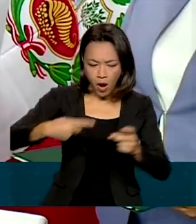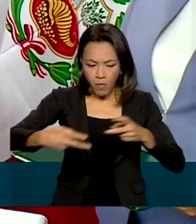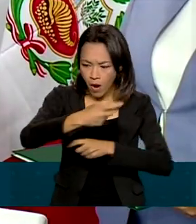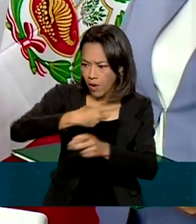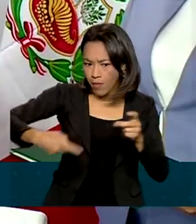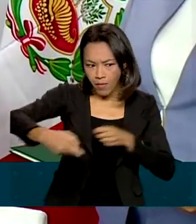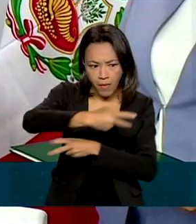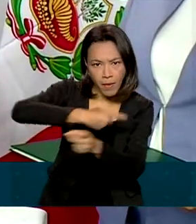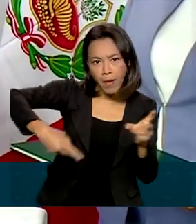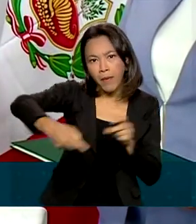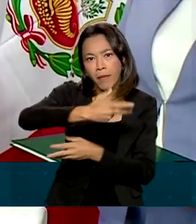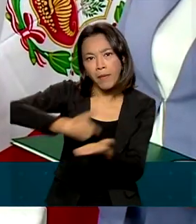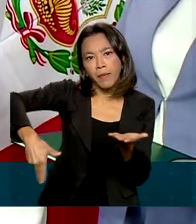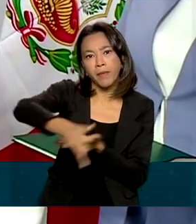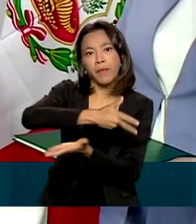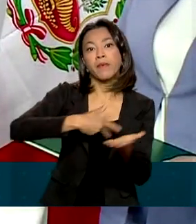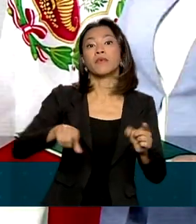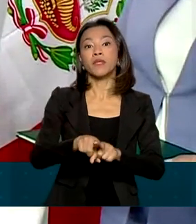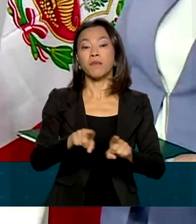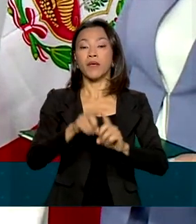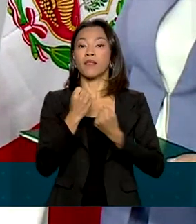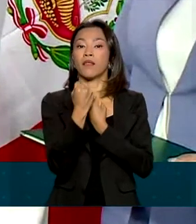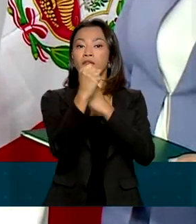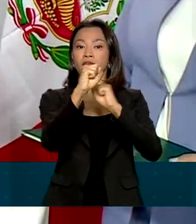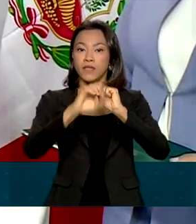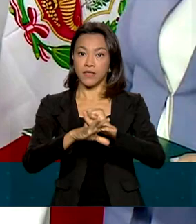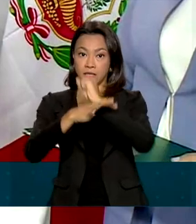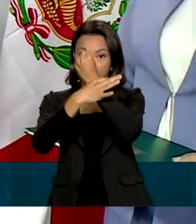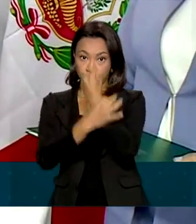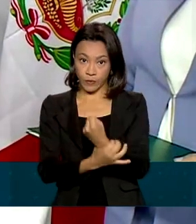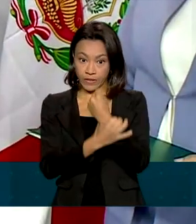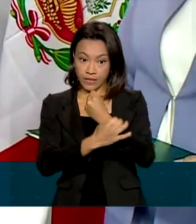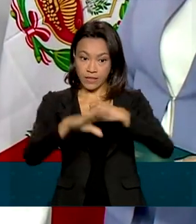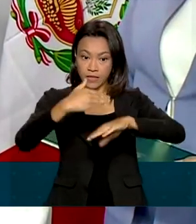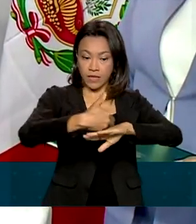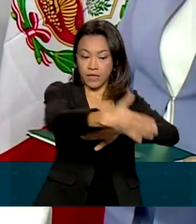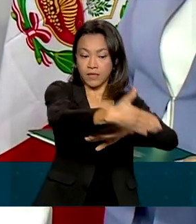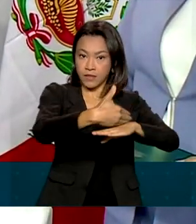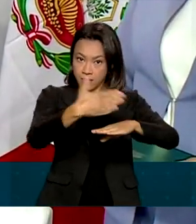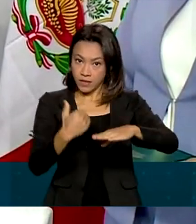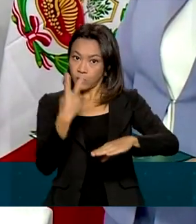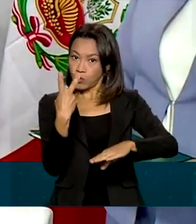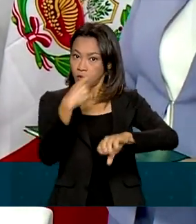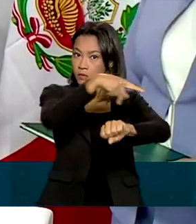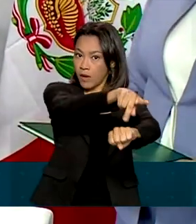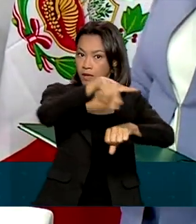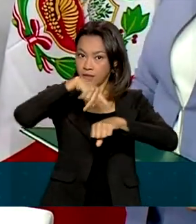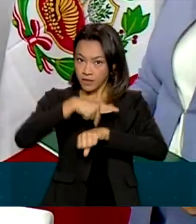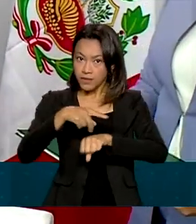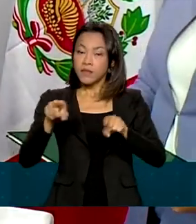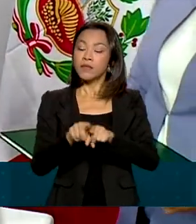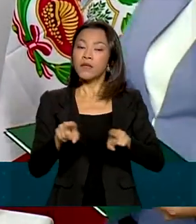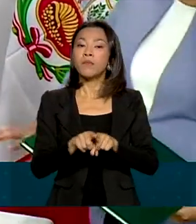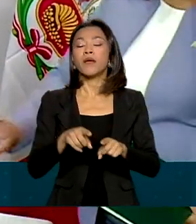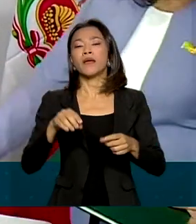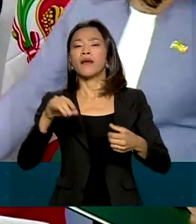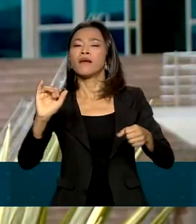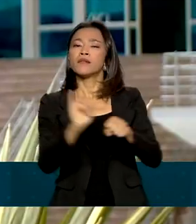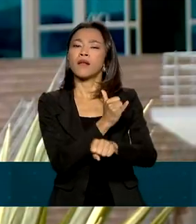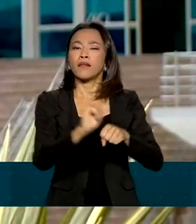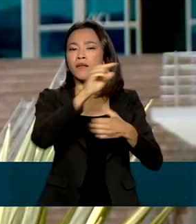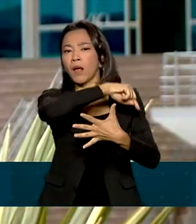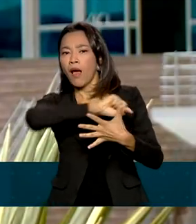a cooperação em defesa e segurança, principalmente na fronteira, e as ações para o combate à pandemia da Covid-19.